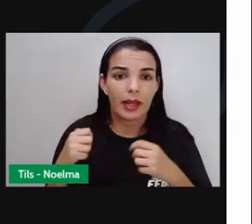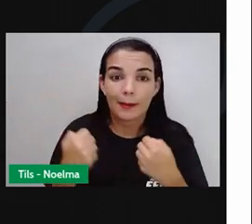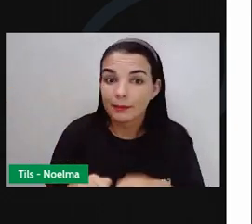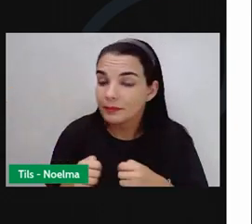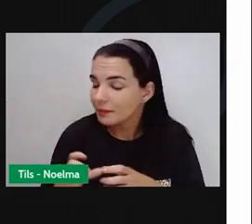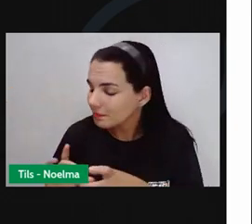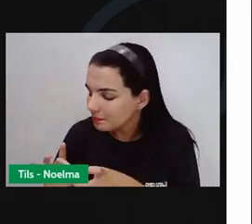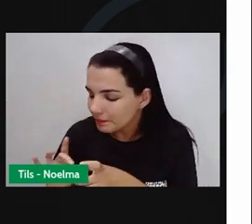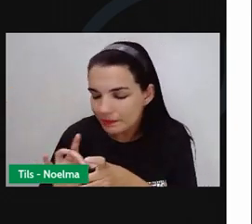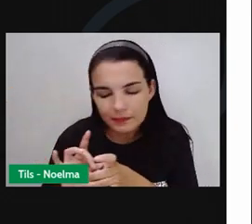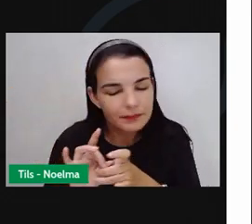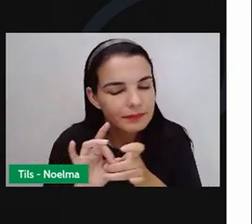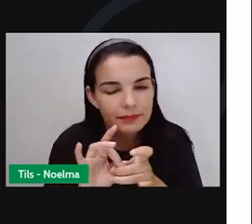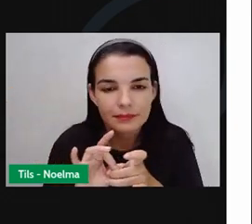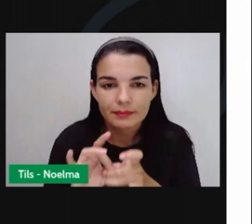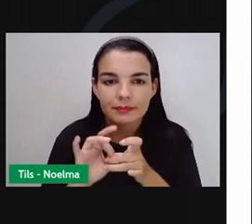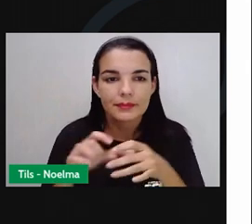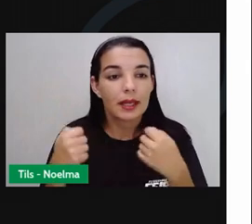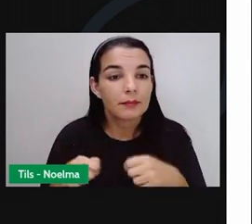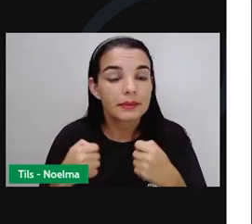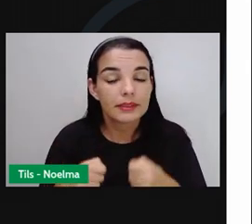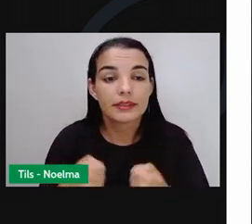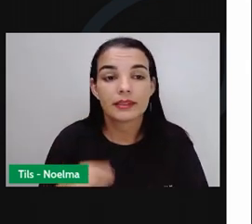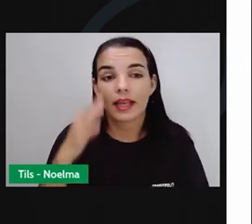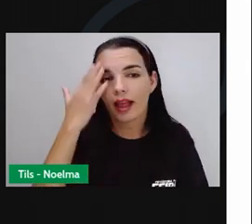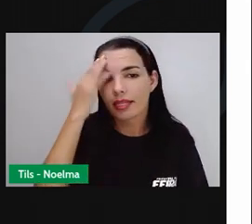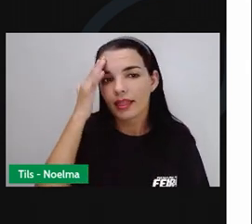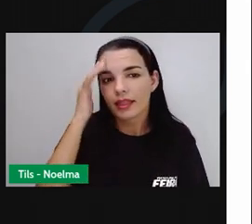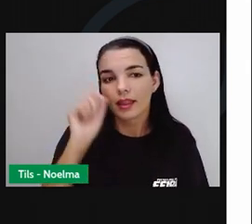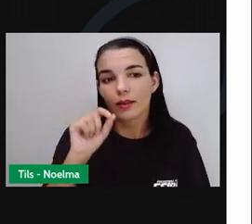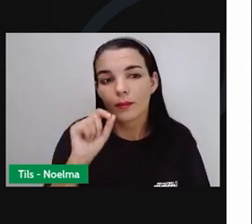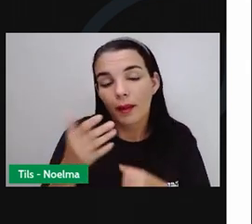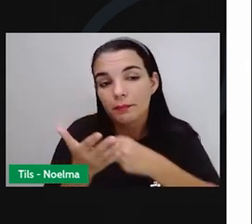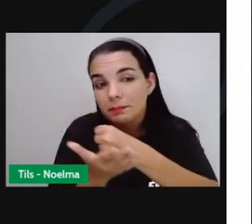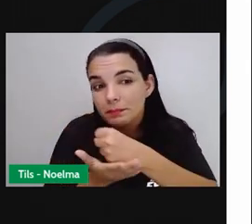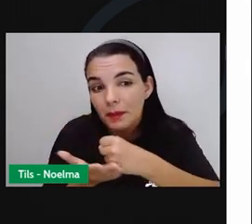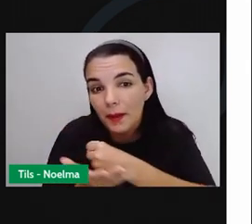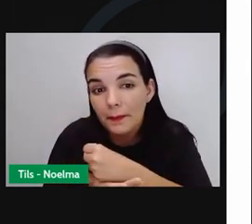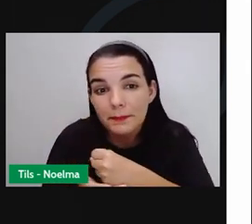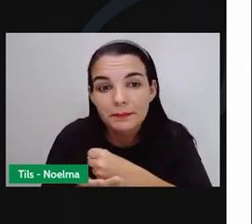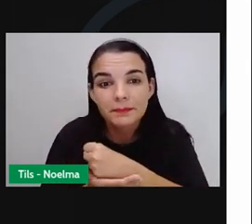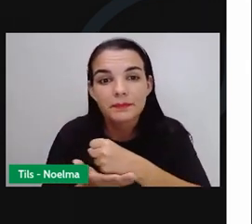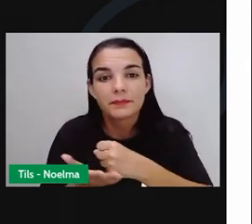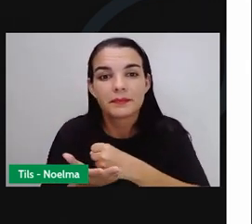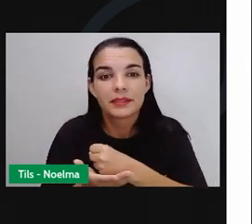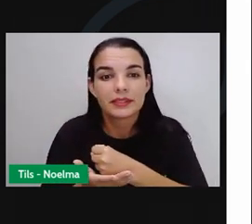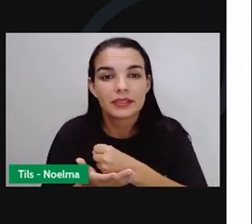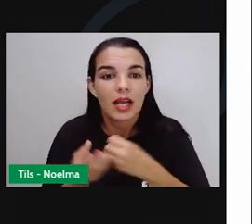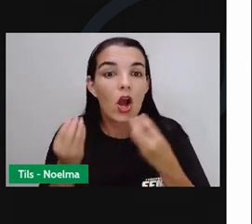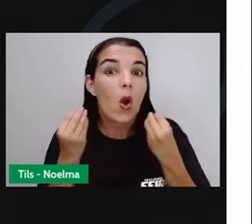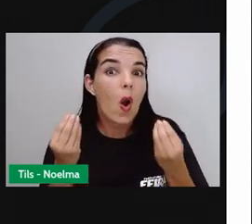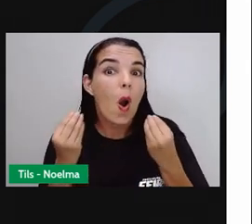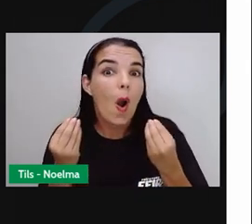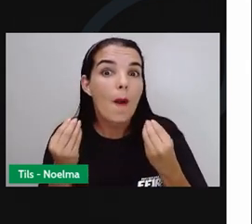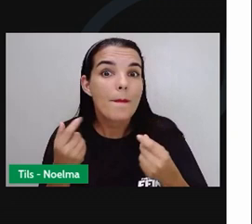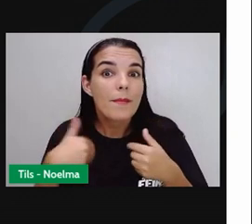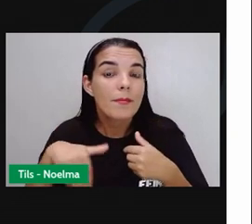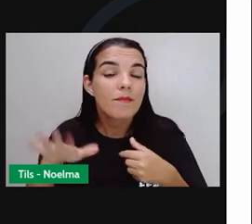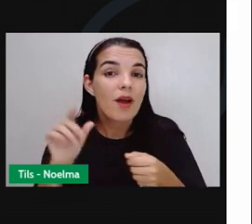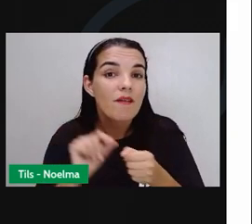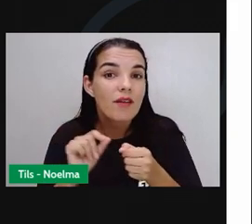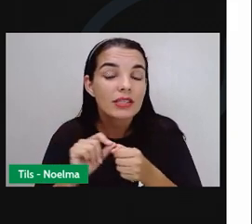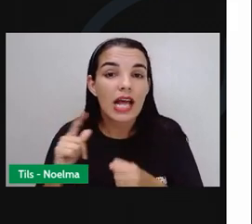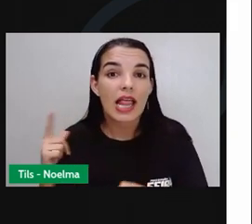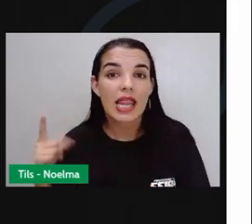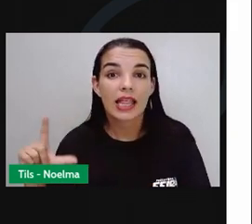Eu acho que a tem de entender os padrões, as estruturas. O que é que leva a fazer literatura de Cordel? Como é que a gente pode fazer uma literatura de